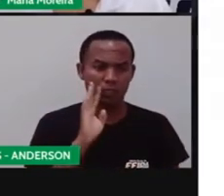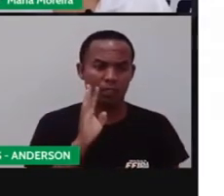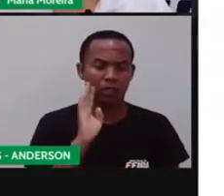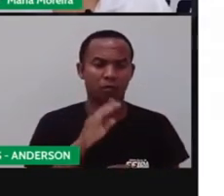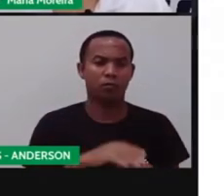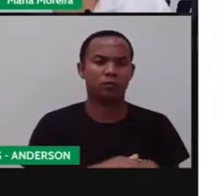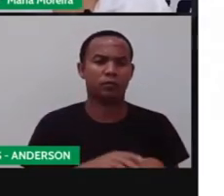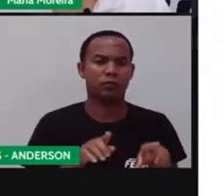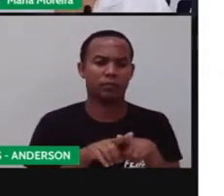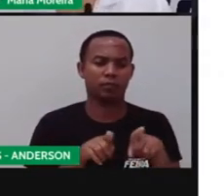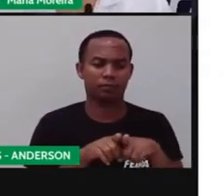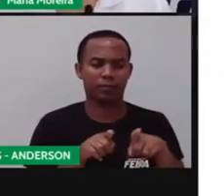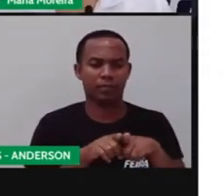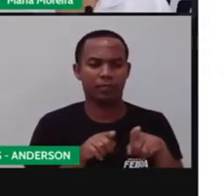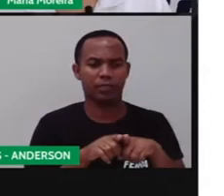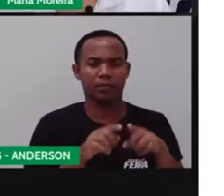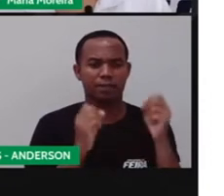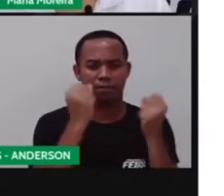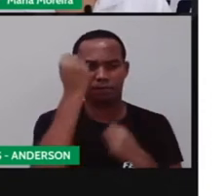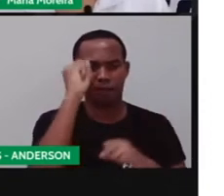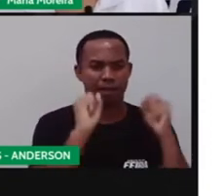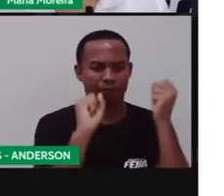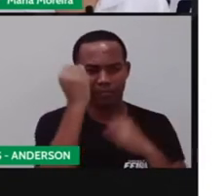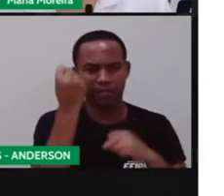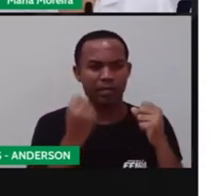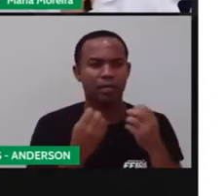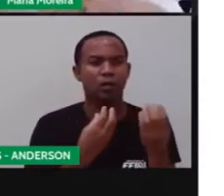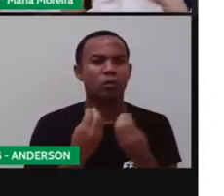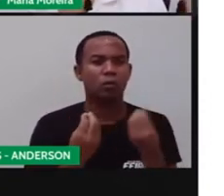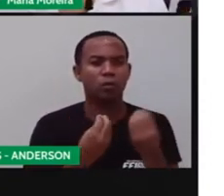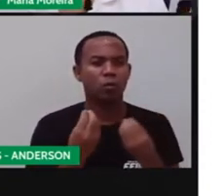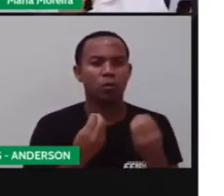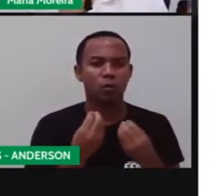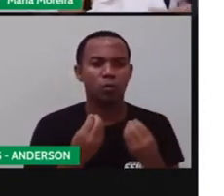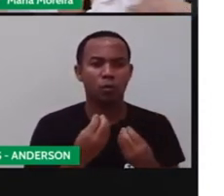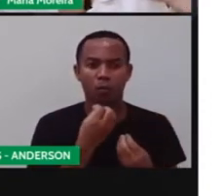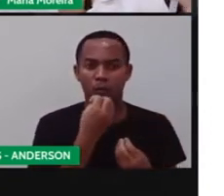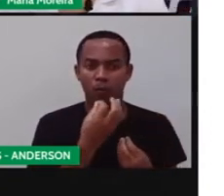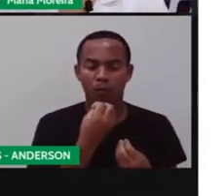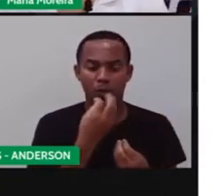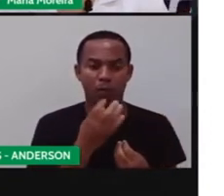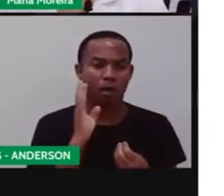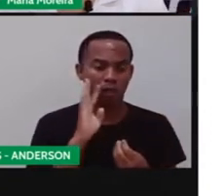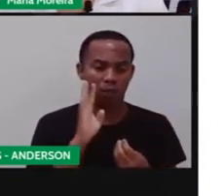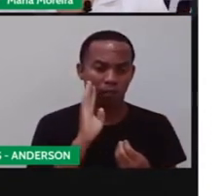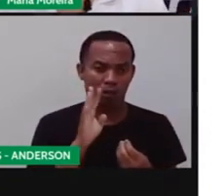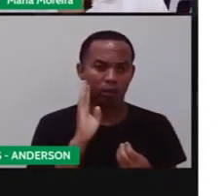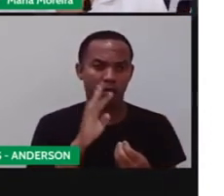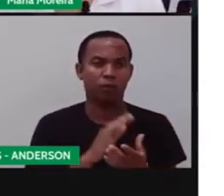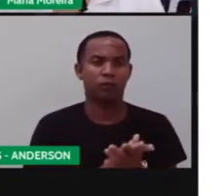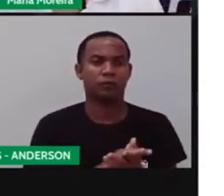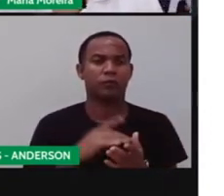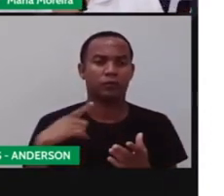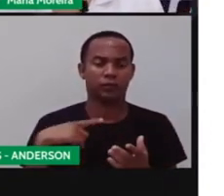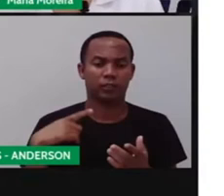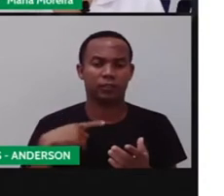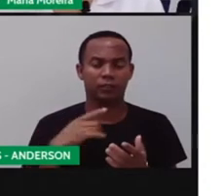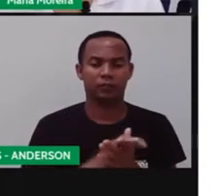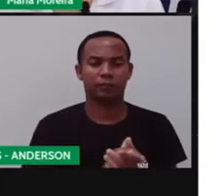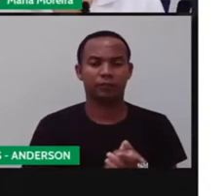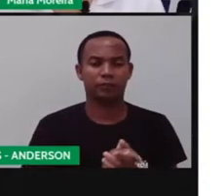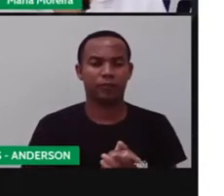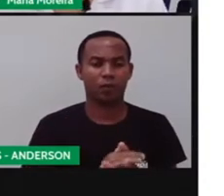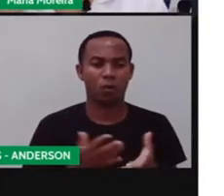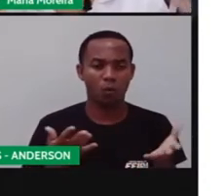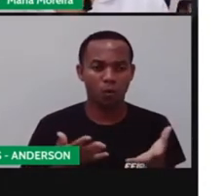fábricas que lutam para se aperfeiçoar. Então, brinquedos aí. Vários brinquedos fazem sucesso. Sucesso, alguns